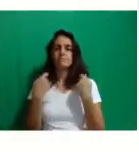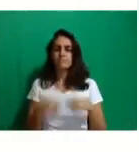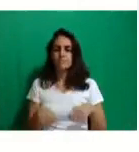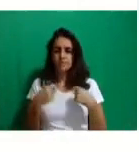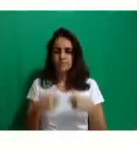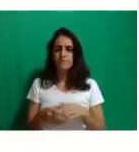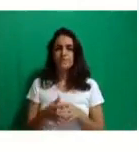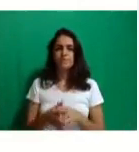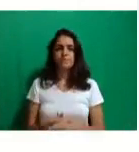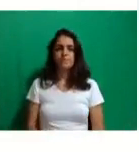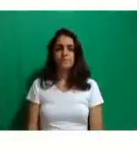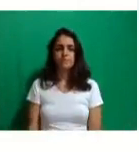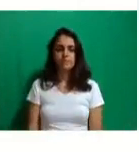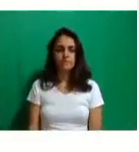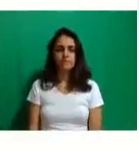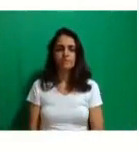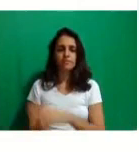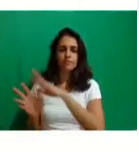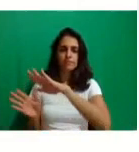Pode passar, por favor.